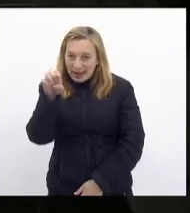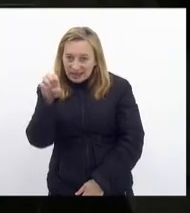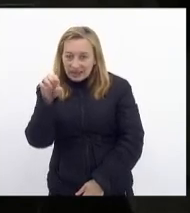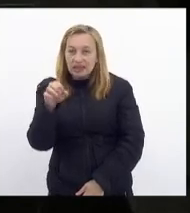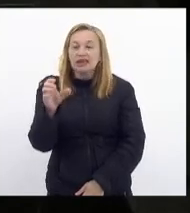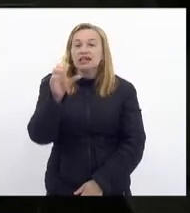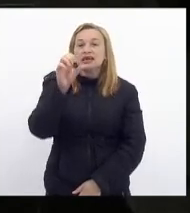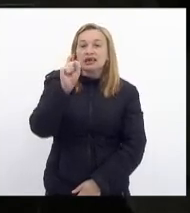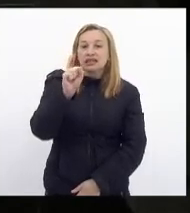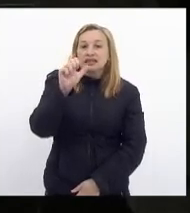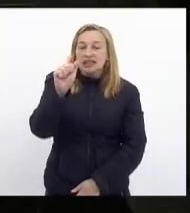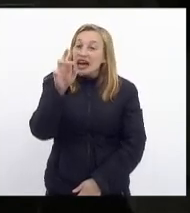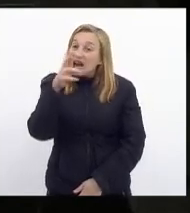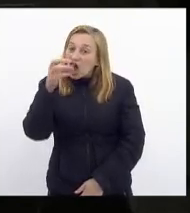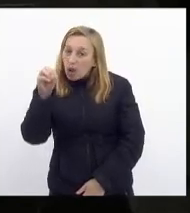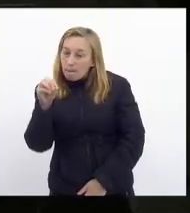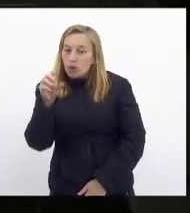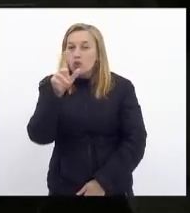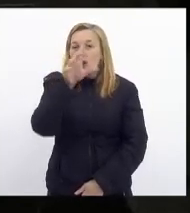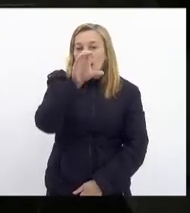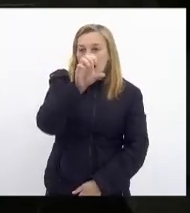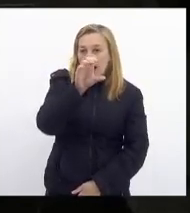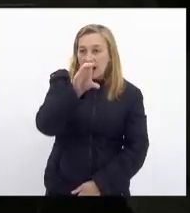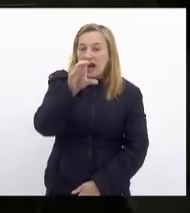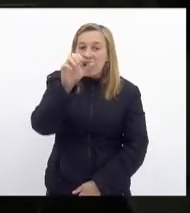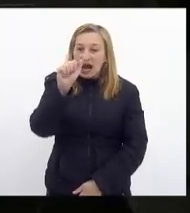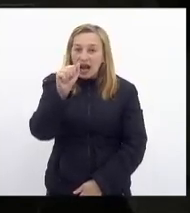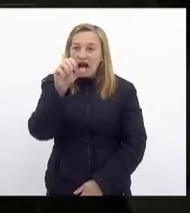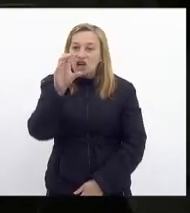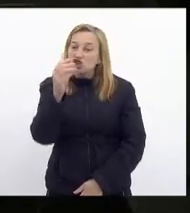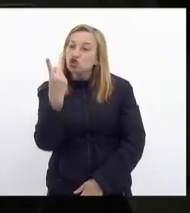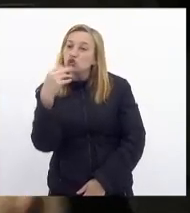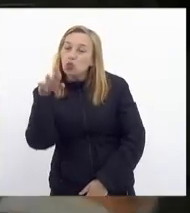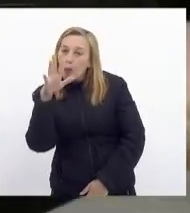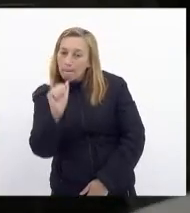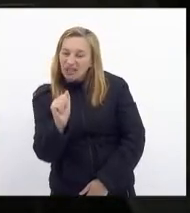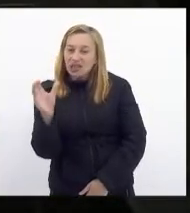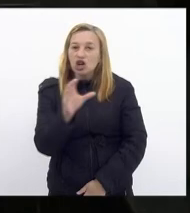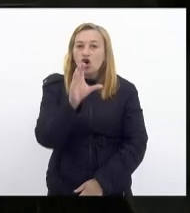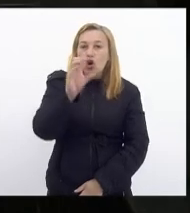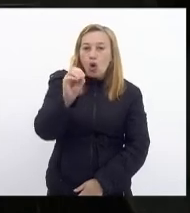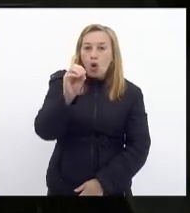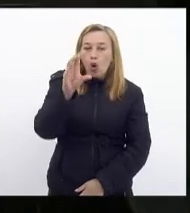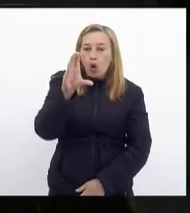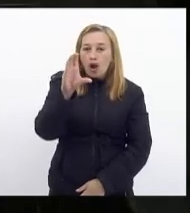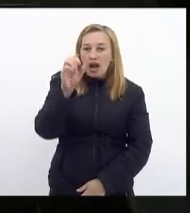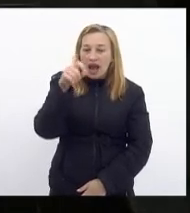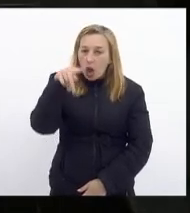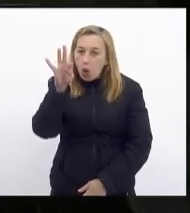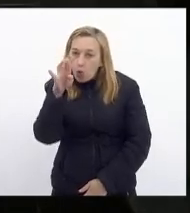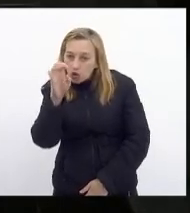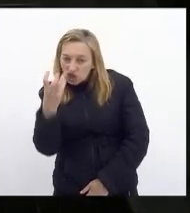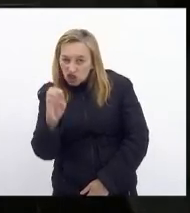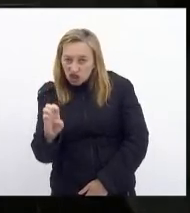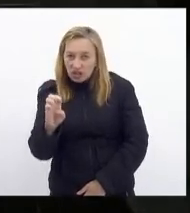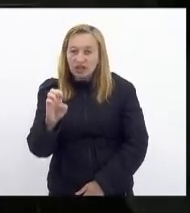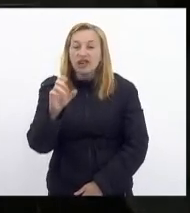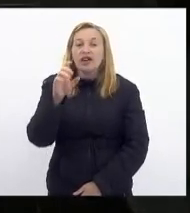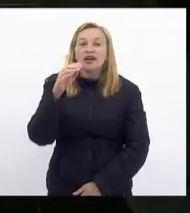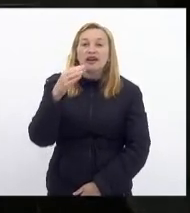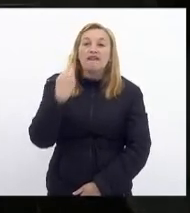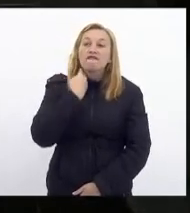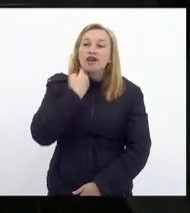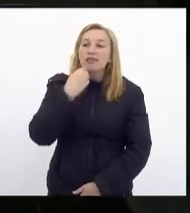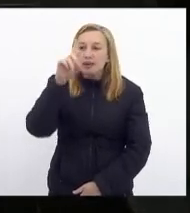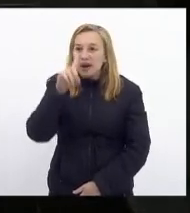sarampo cachumba coqueluche difiteria febre amarela então